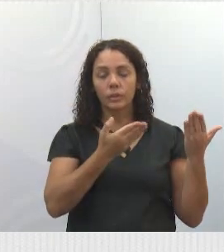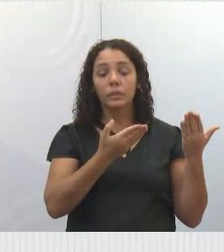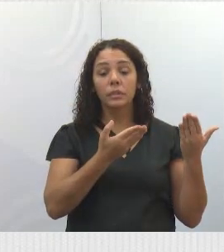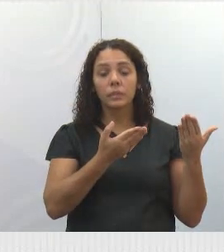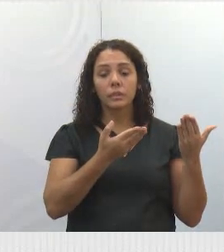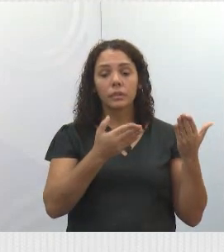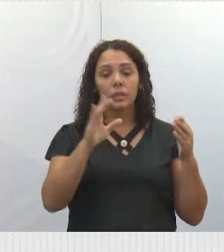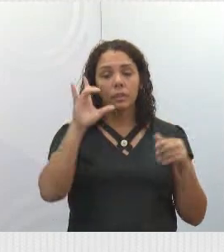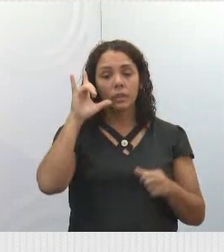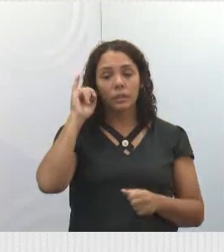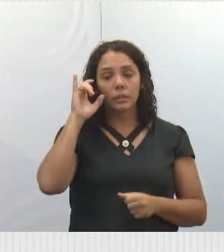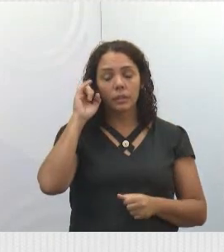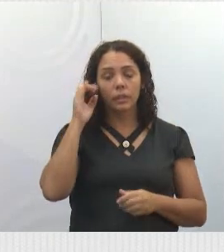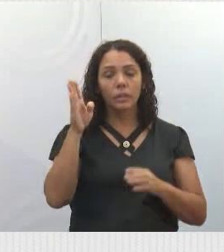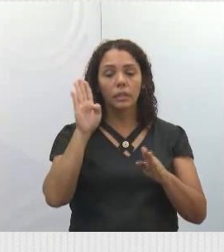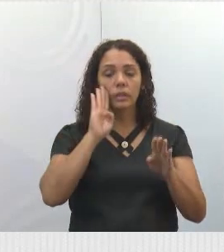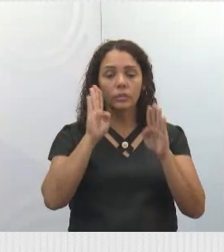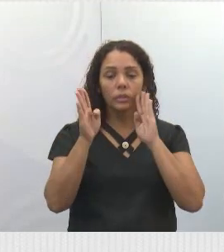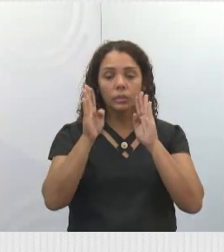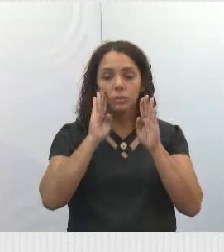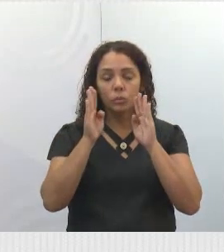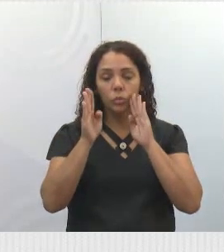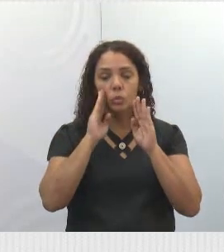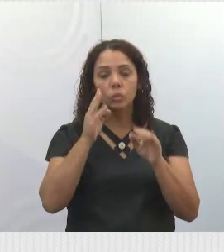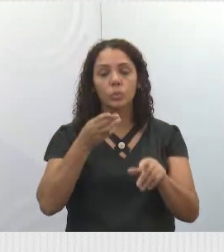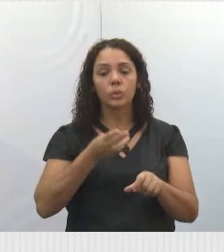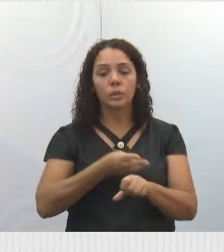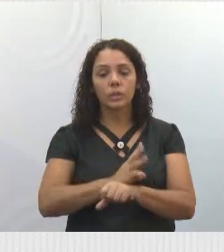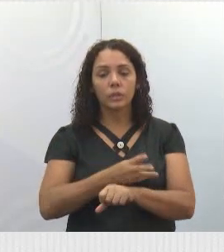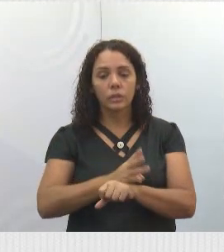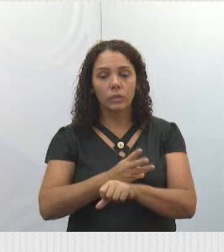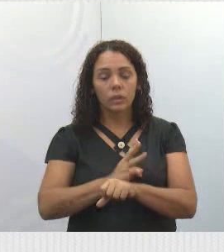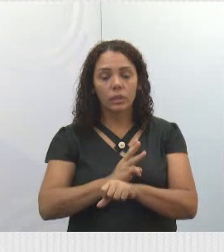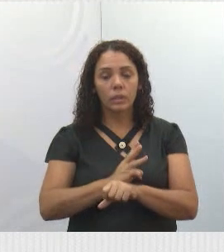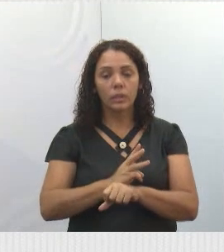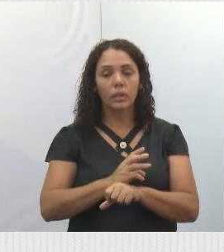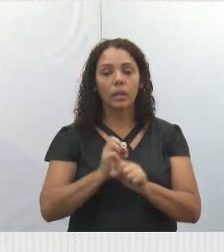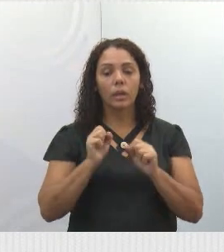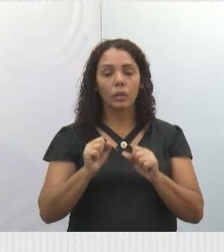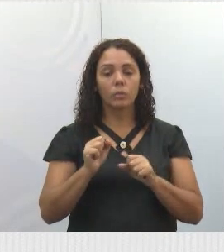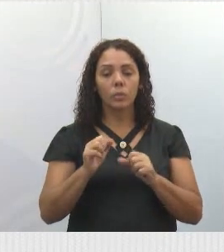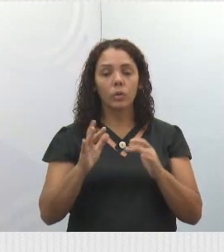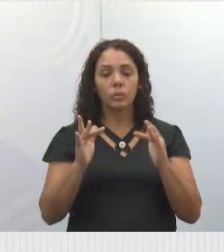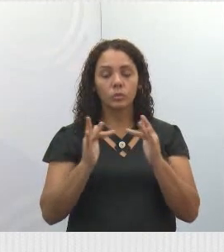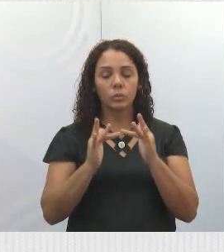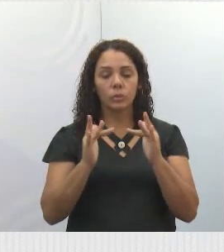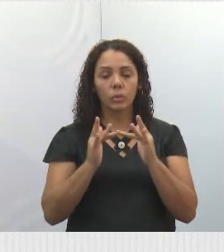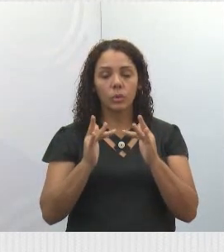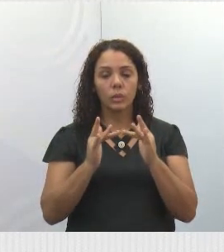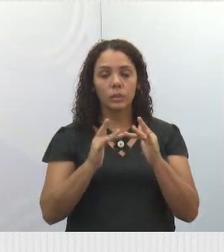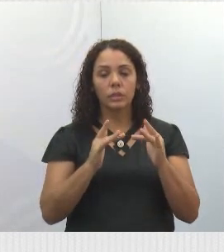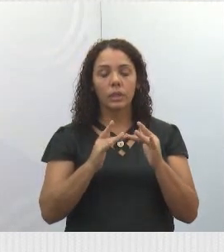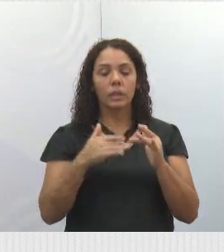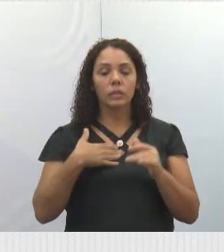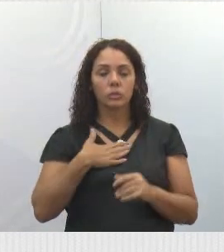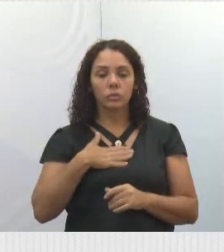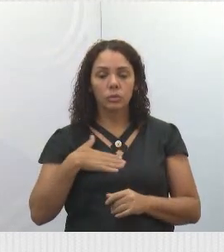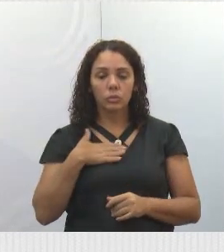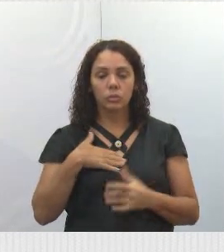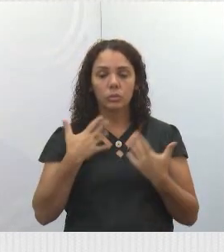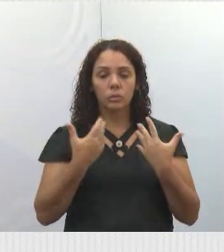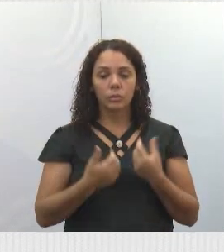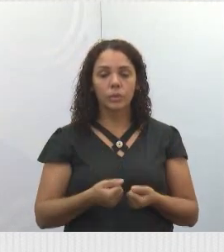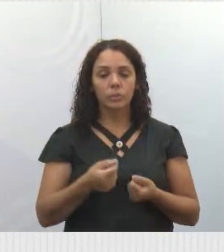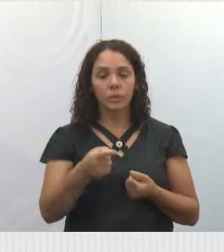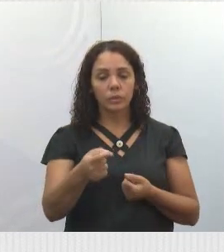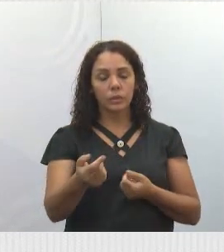Facebook, meu celular via WhatsApp. E aí você pode entrar em contato com a gente, que a gente vai ter um prazer de te receber